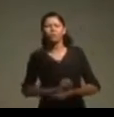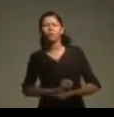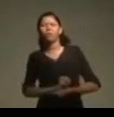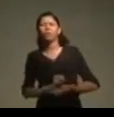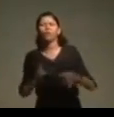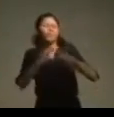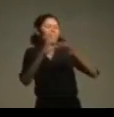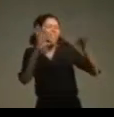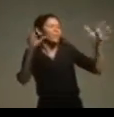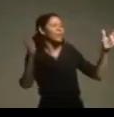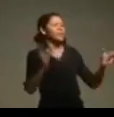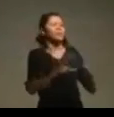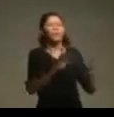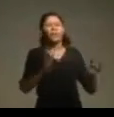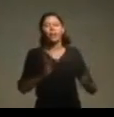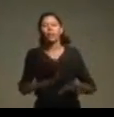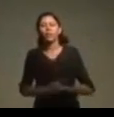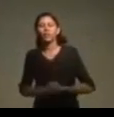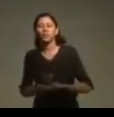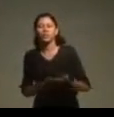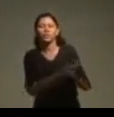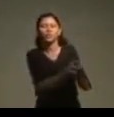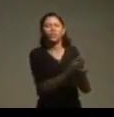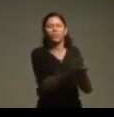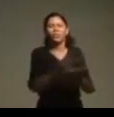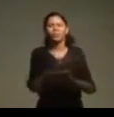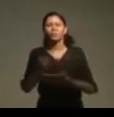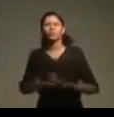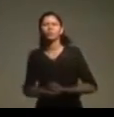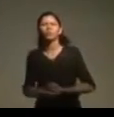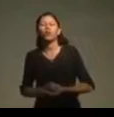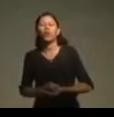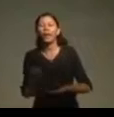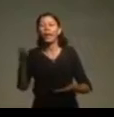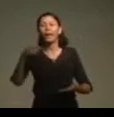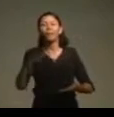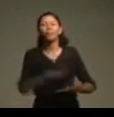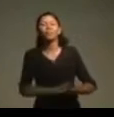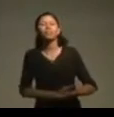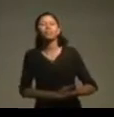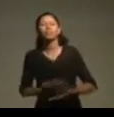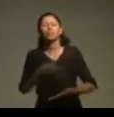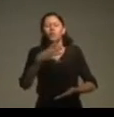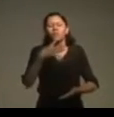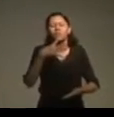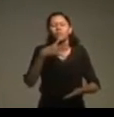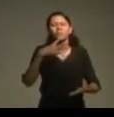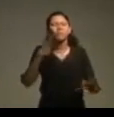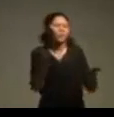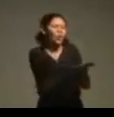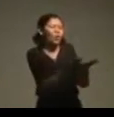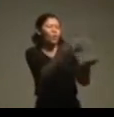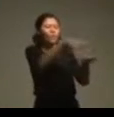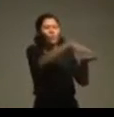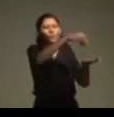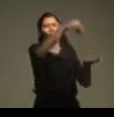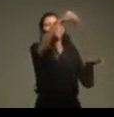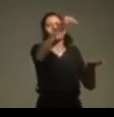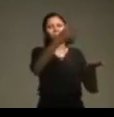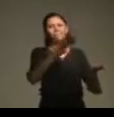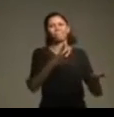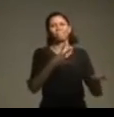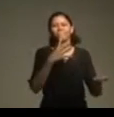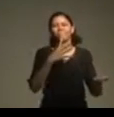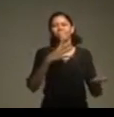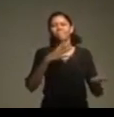conhecermos a doutrina espírita para realizarmos o trabalho gigantesco de deixar um exemplo de solidariedade no mundo. Que a gente